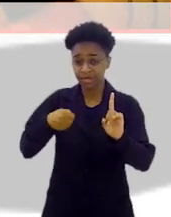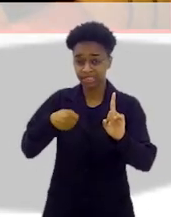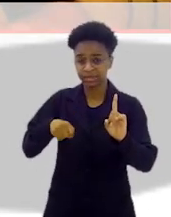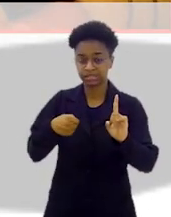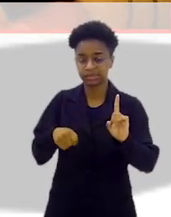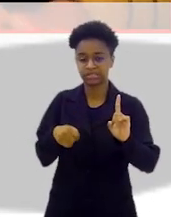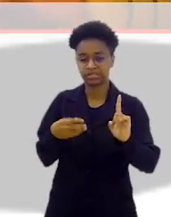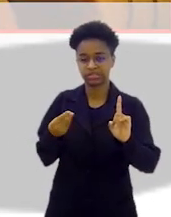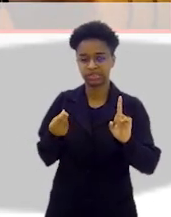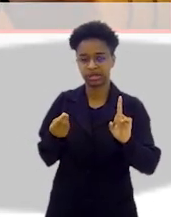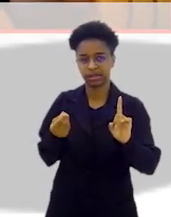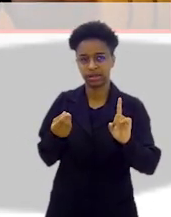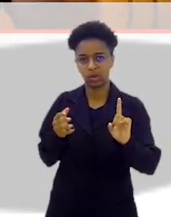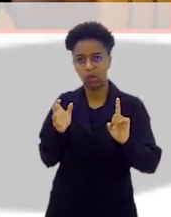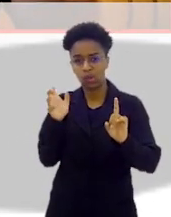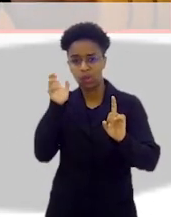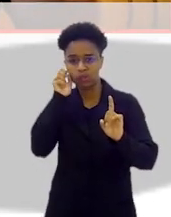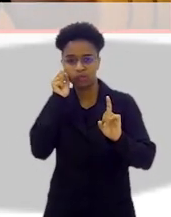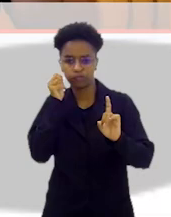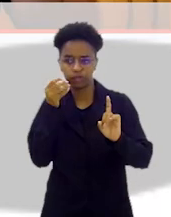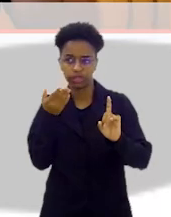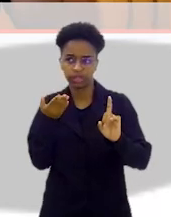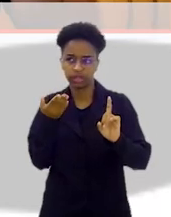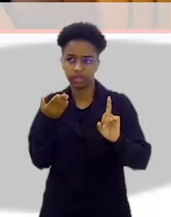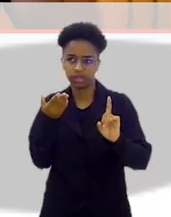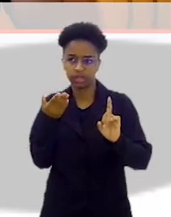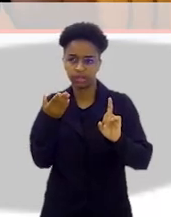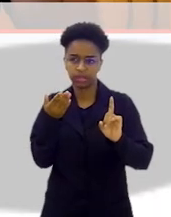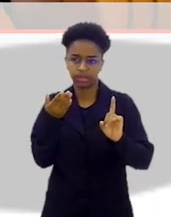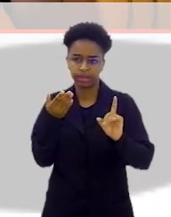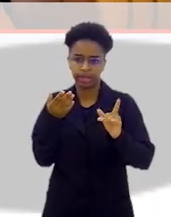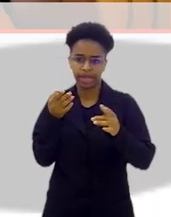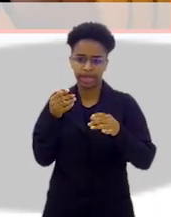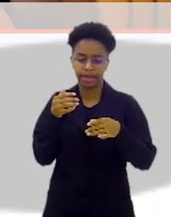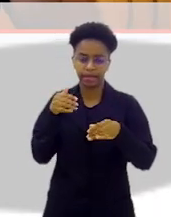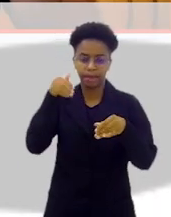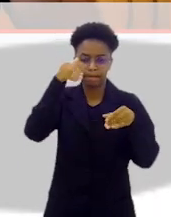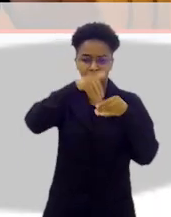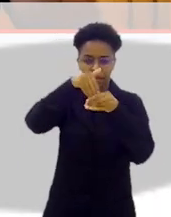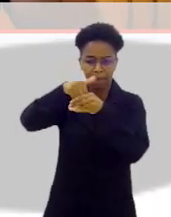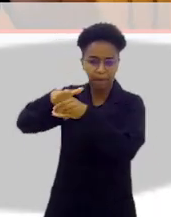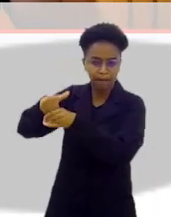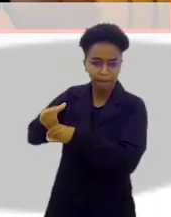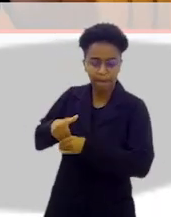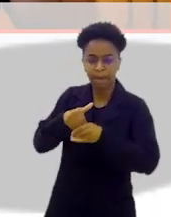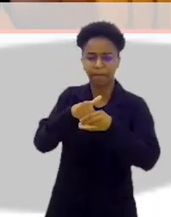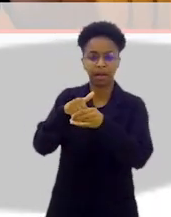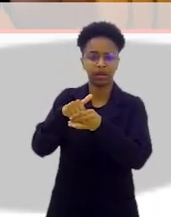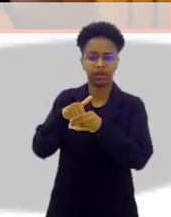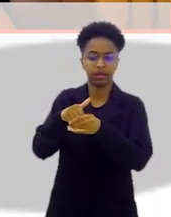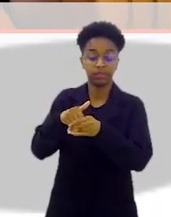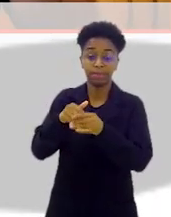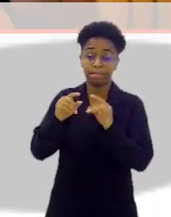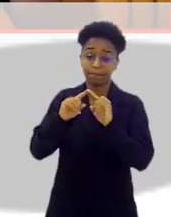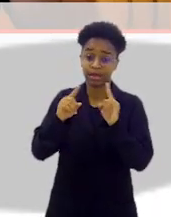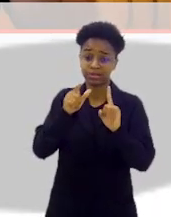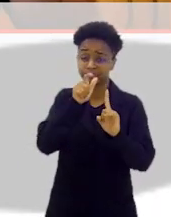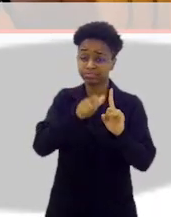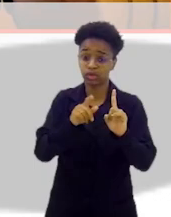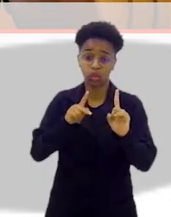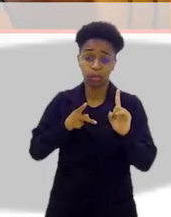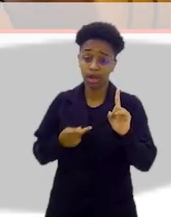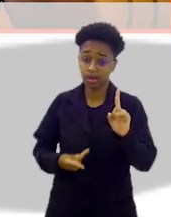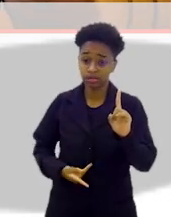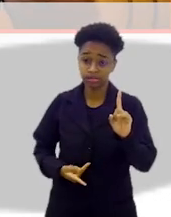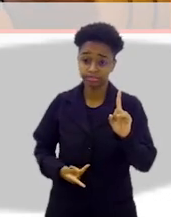que tem que ouvir o blim, blim, blim da urna milhares de vezes para poder ser diplomado,